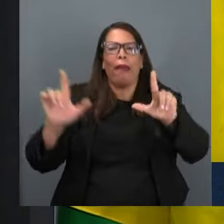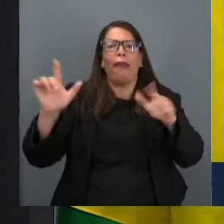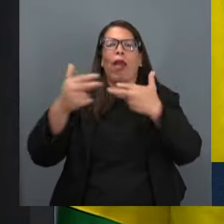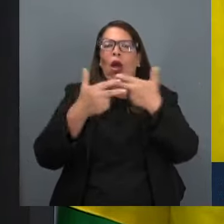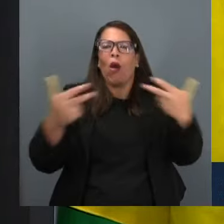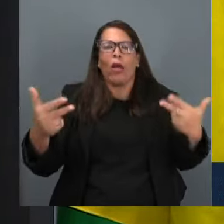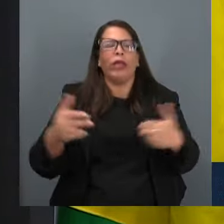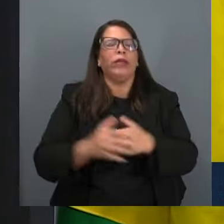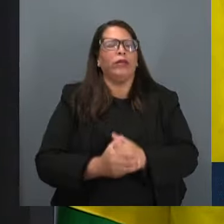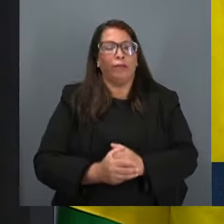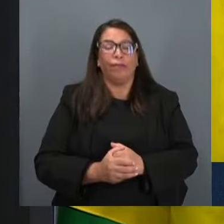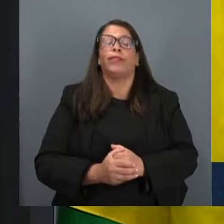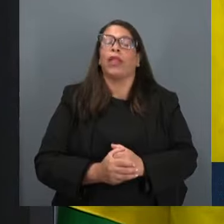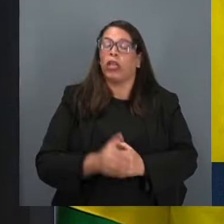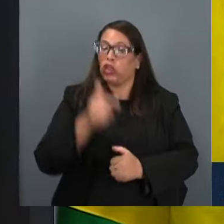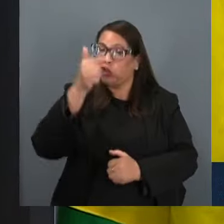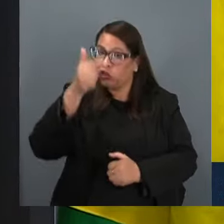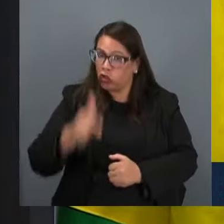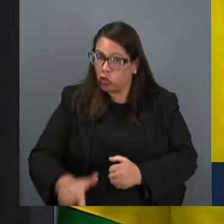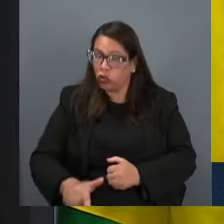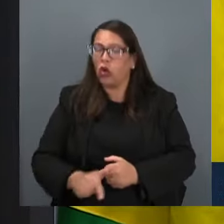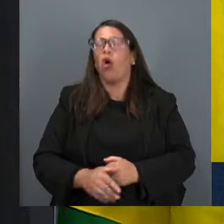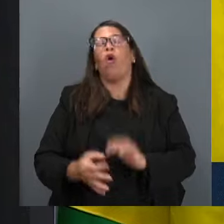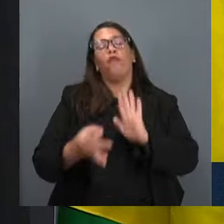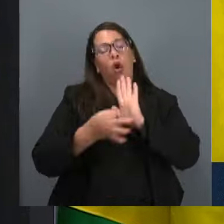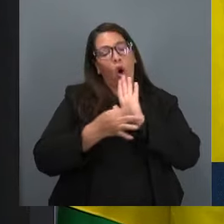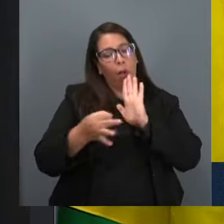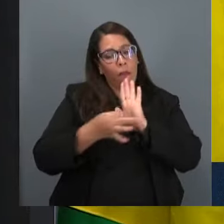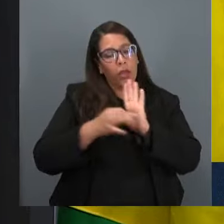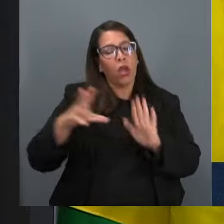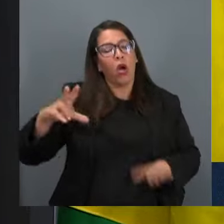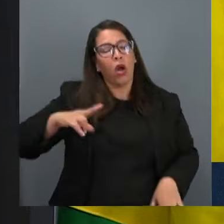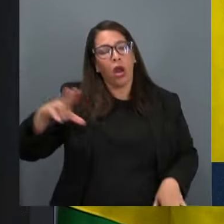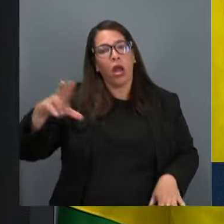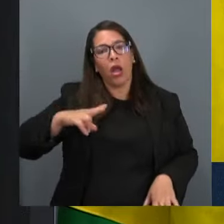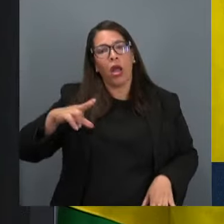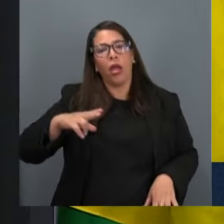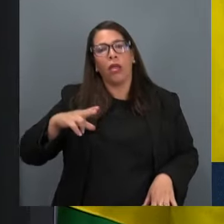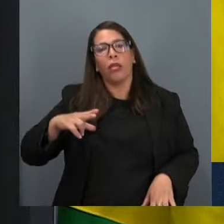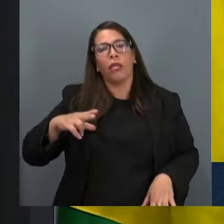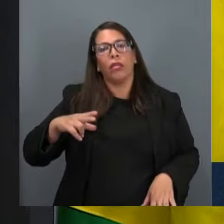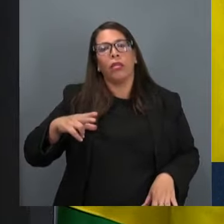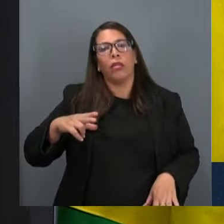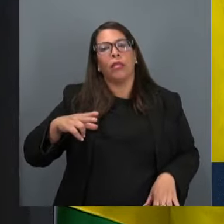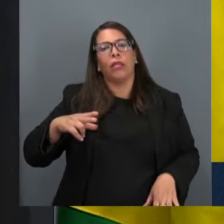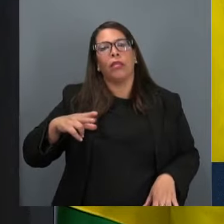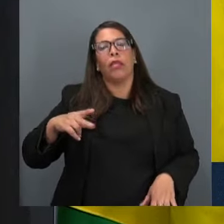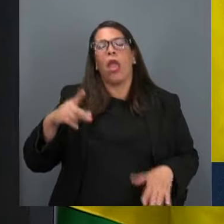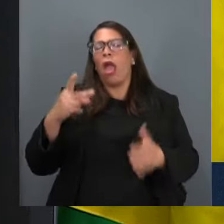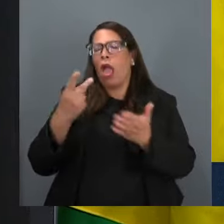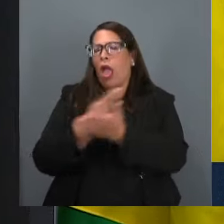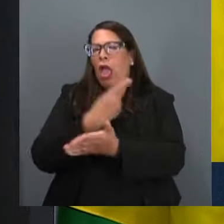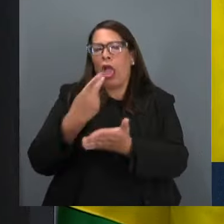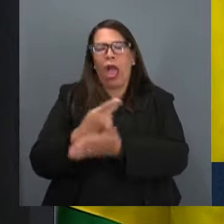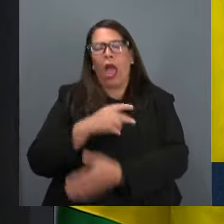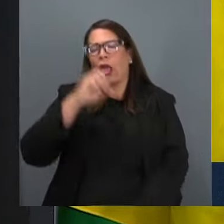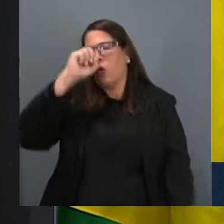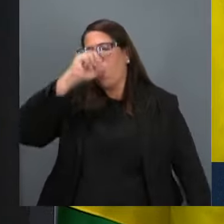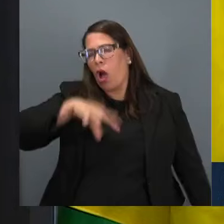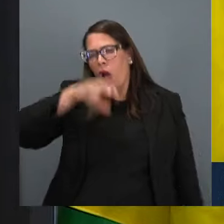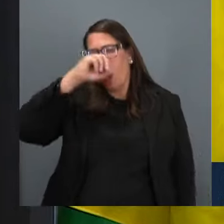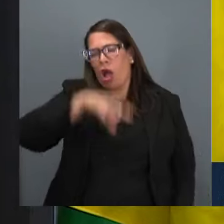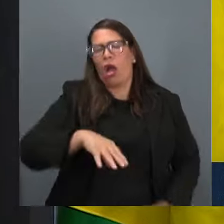quero reafirmar minha opinião sobre a irregularidade abusiva